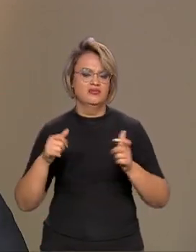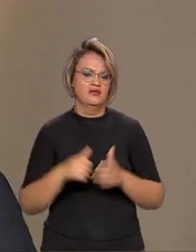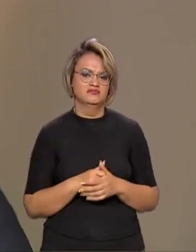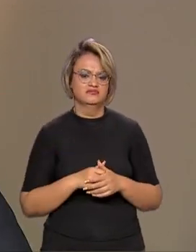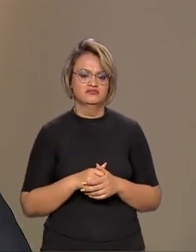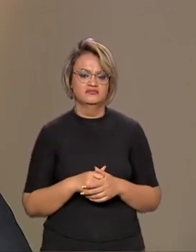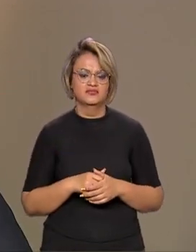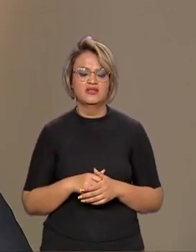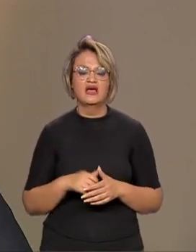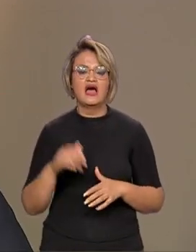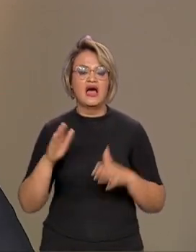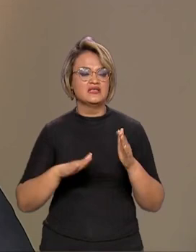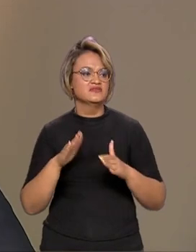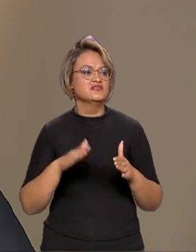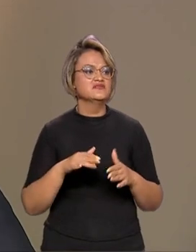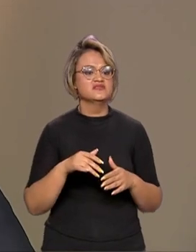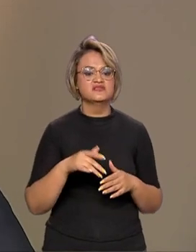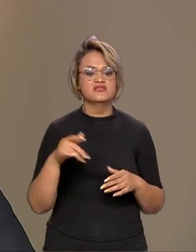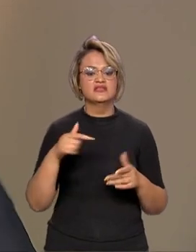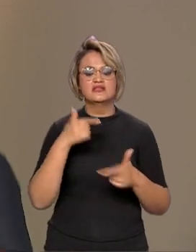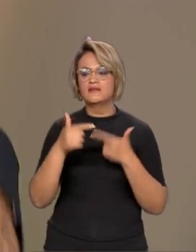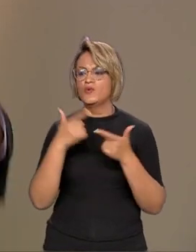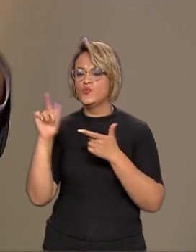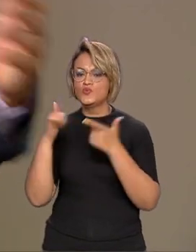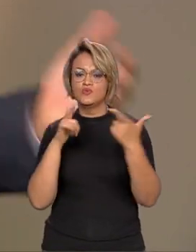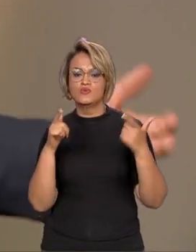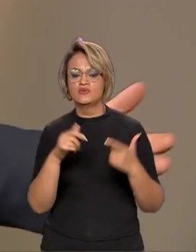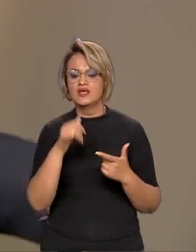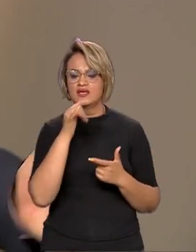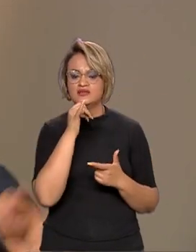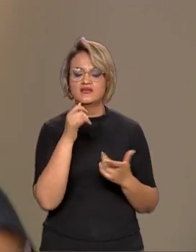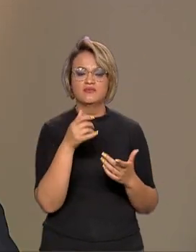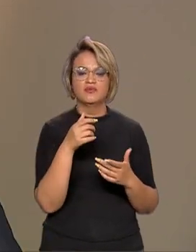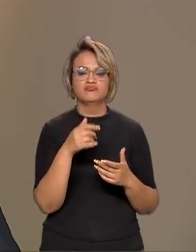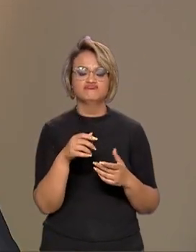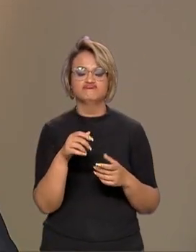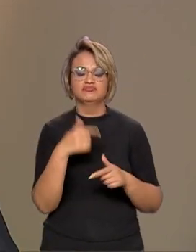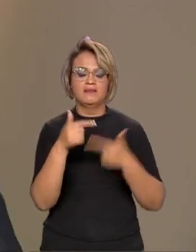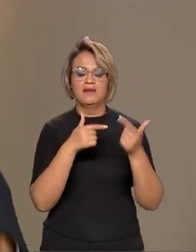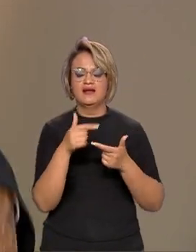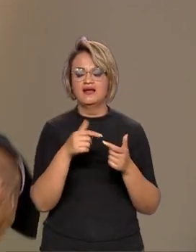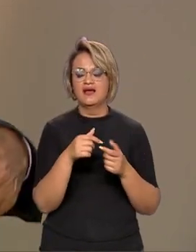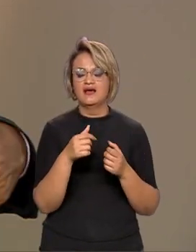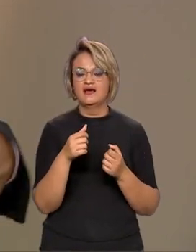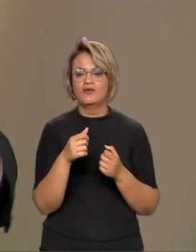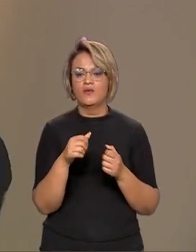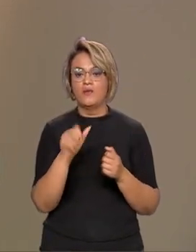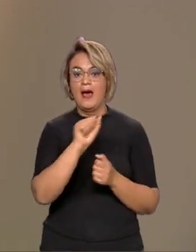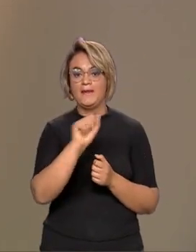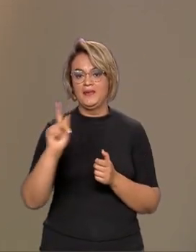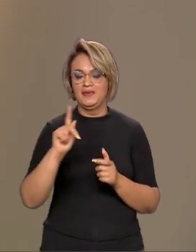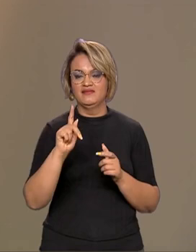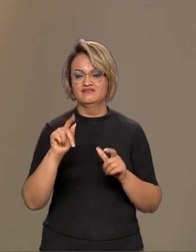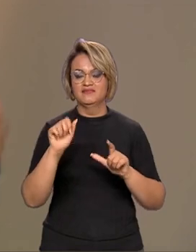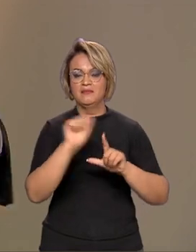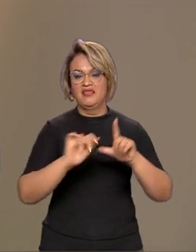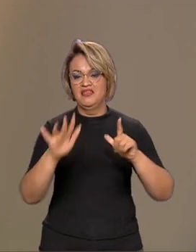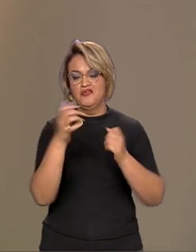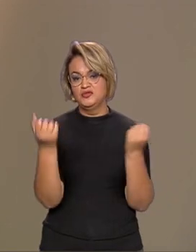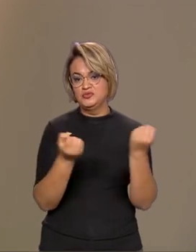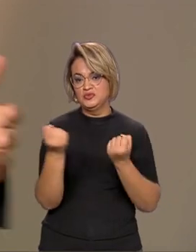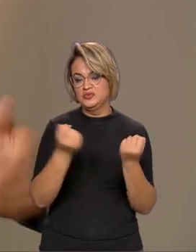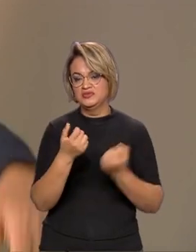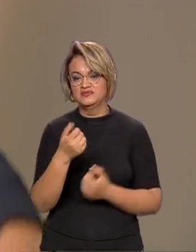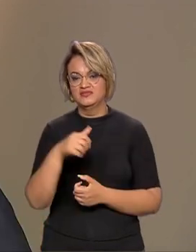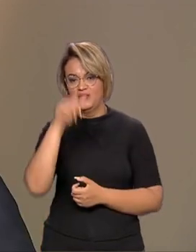se socorrendo de outras atividades, como motorista de aplicativo e tal, que se esse processo é retomado,